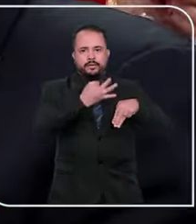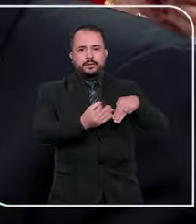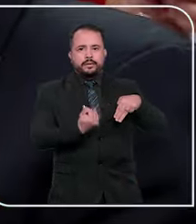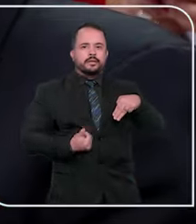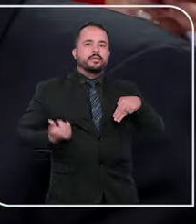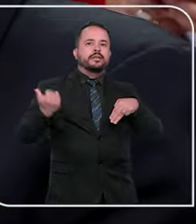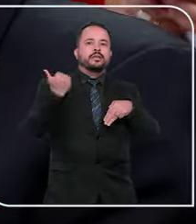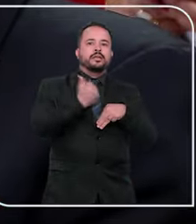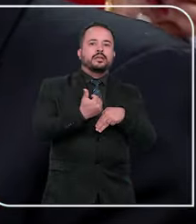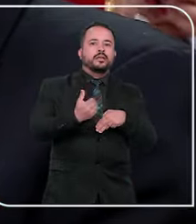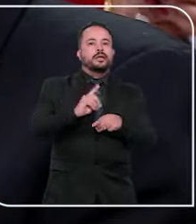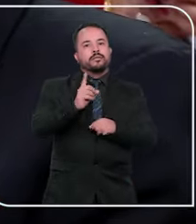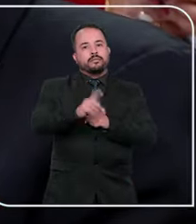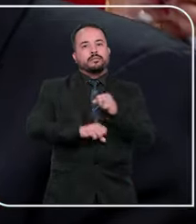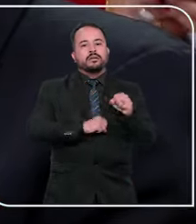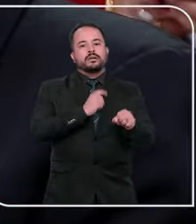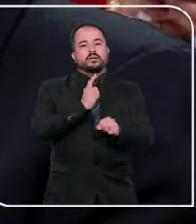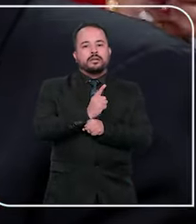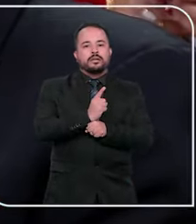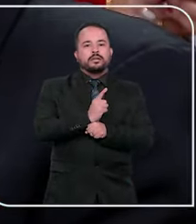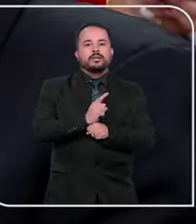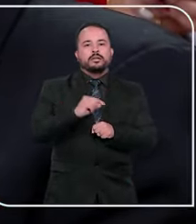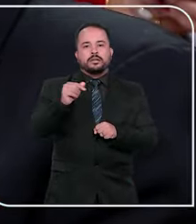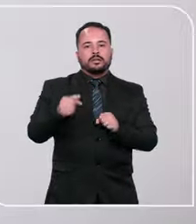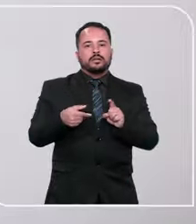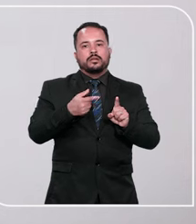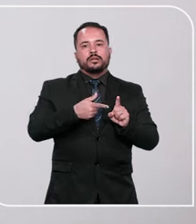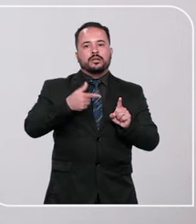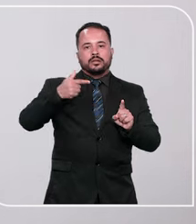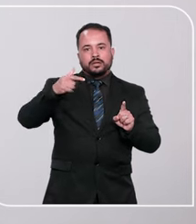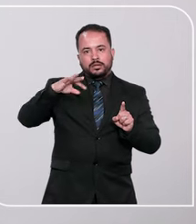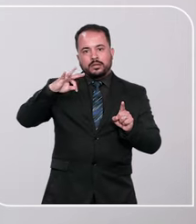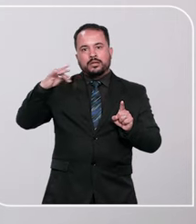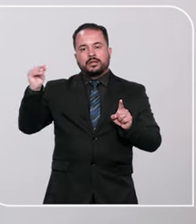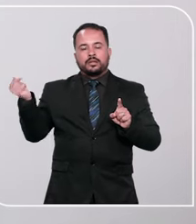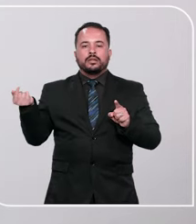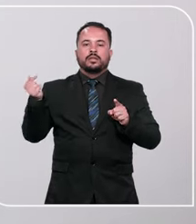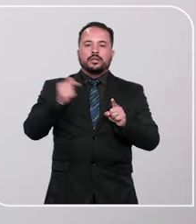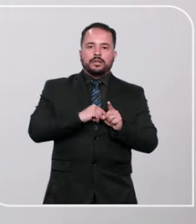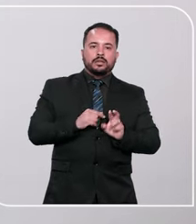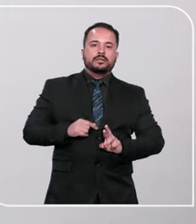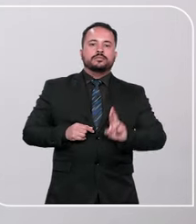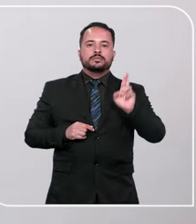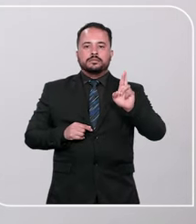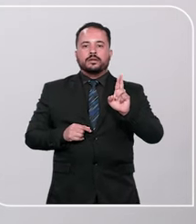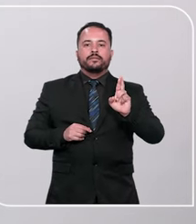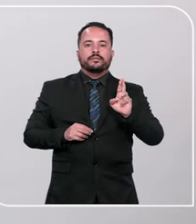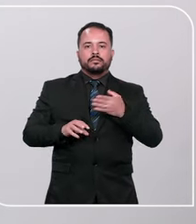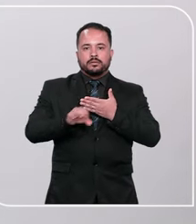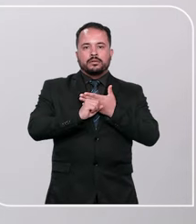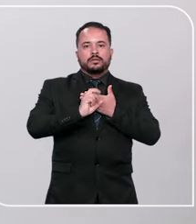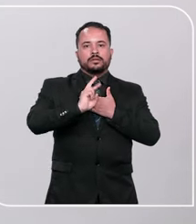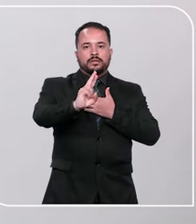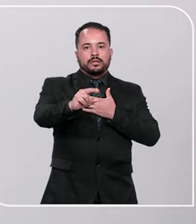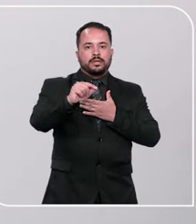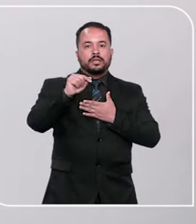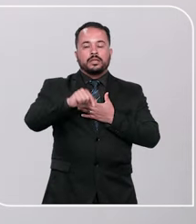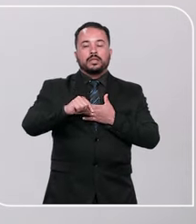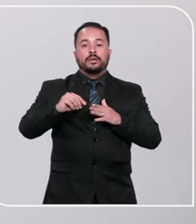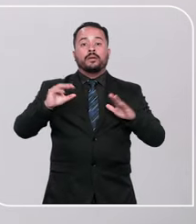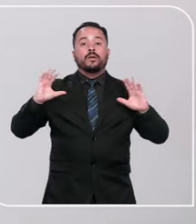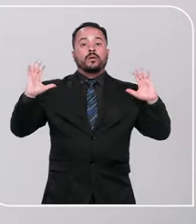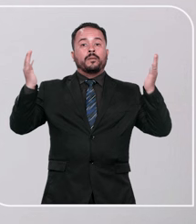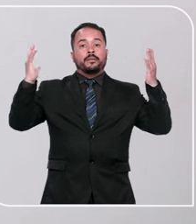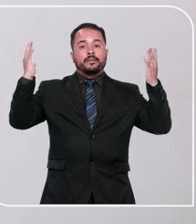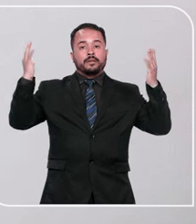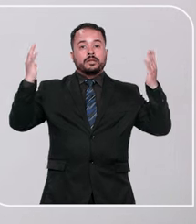cumpre as atividades do cargo durante um ano Rogério Schietti Cruz é o atual ministro ouvidor do STJ e durante